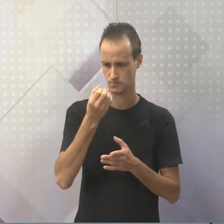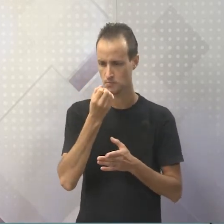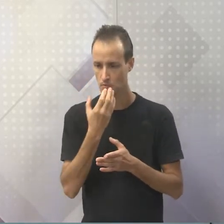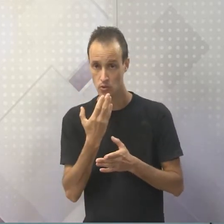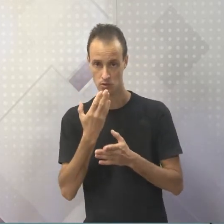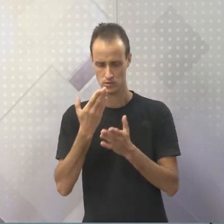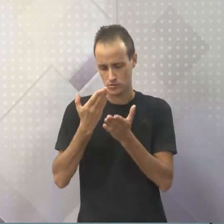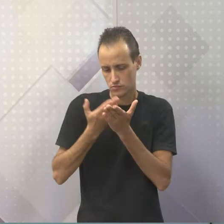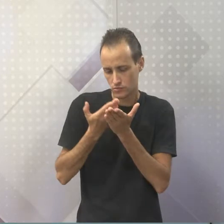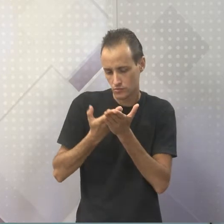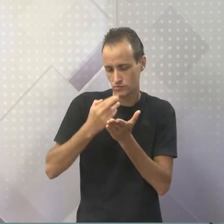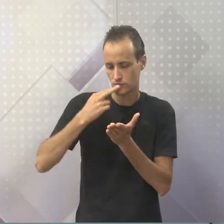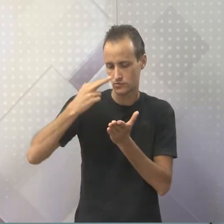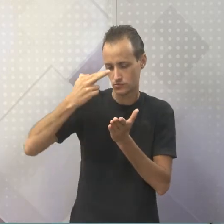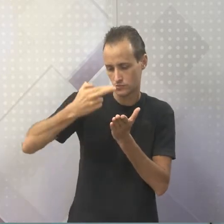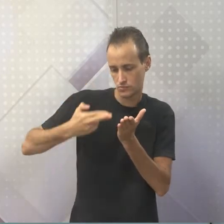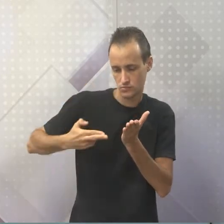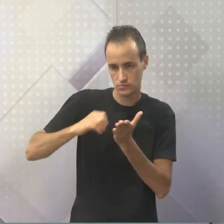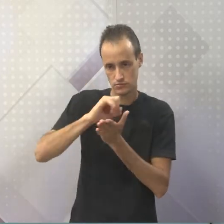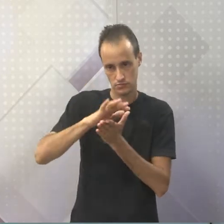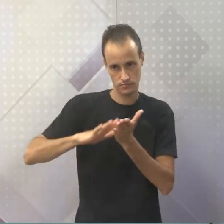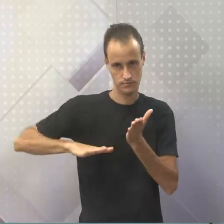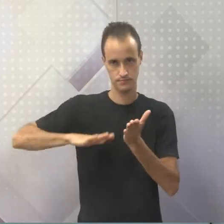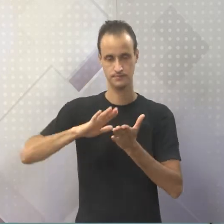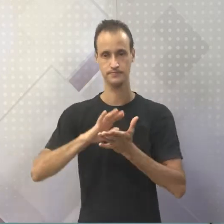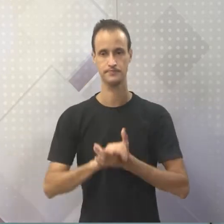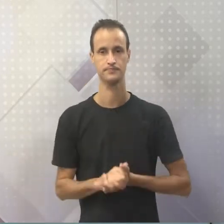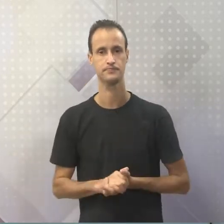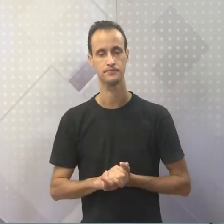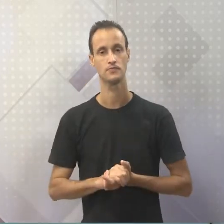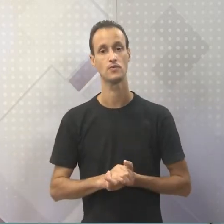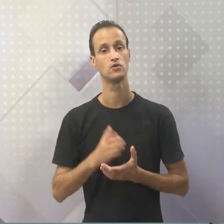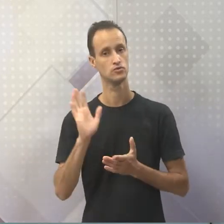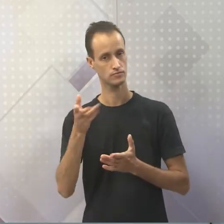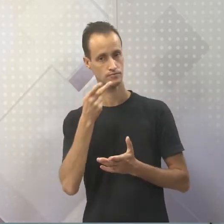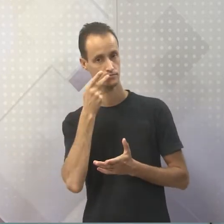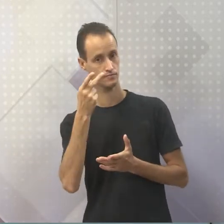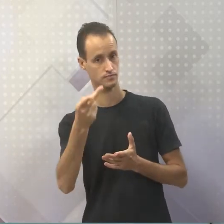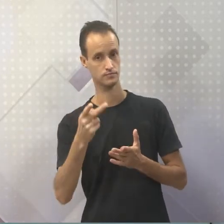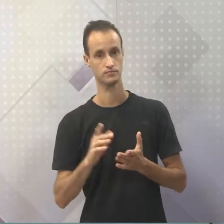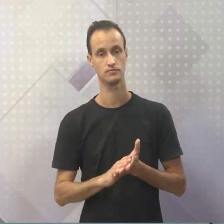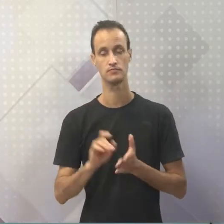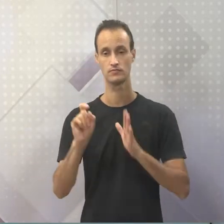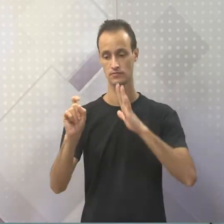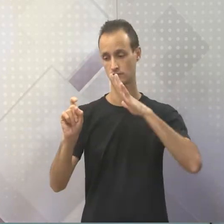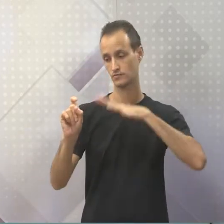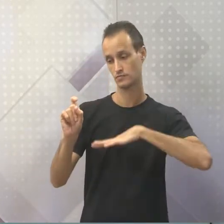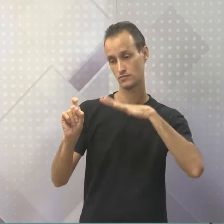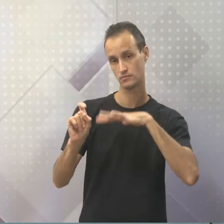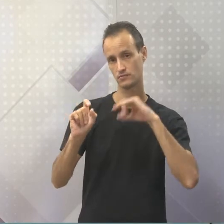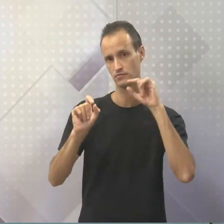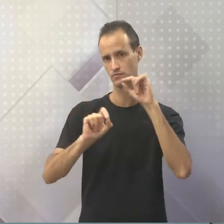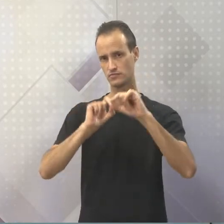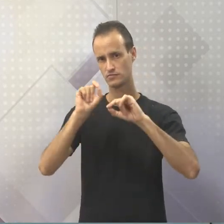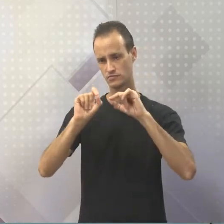responder as atividades. Tranquilo? Então, como eu falei para vocês, mitologia grega é sobre, é tudo que a gente vai falar